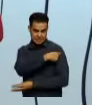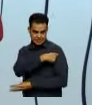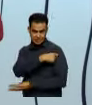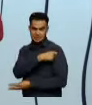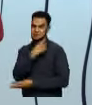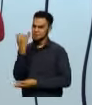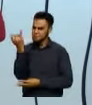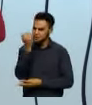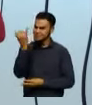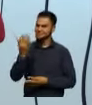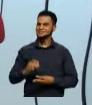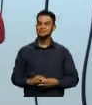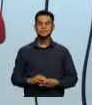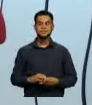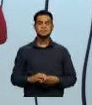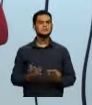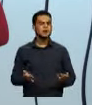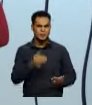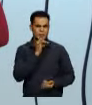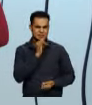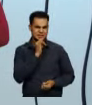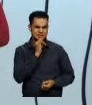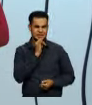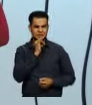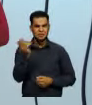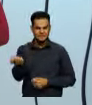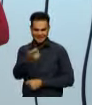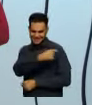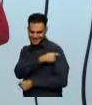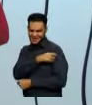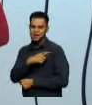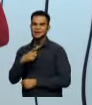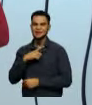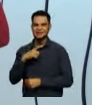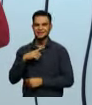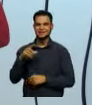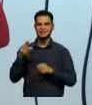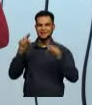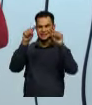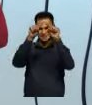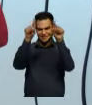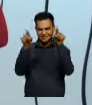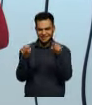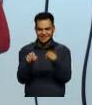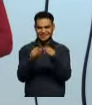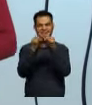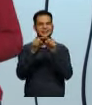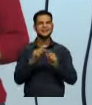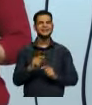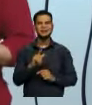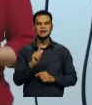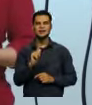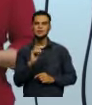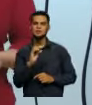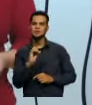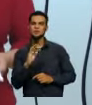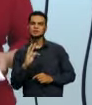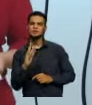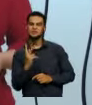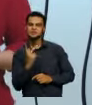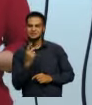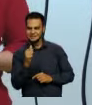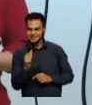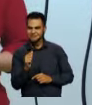Na campanha de vacinação, nós temos o Zé Gotinha, aquela imagem da gota. Aquilo ali é uma